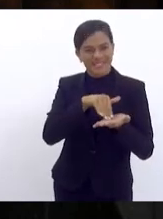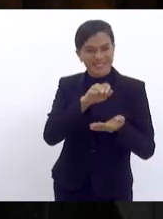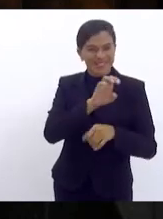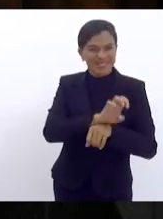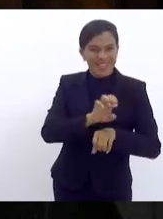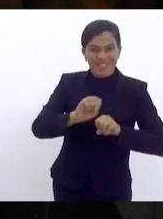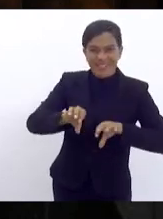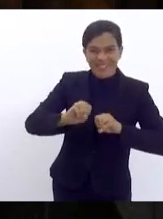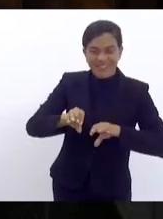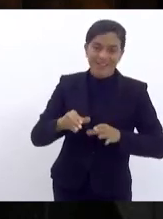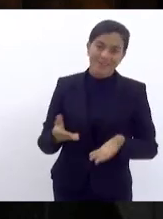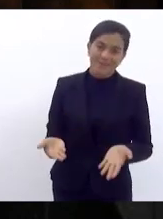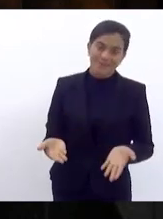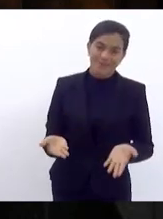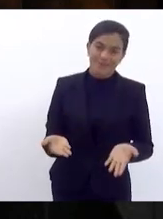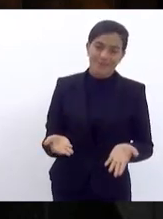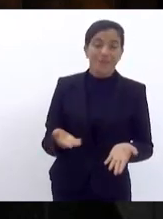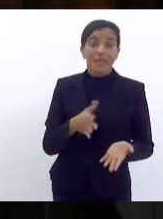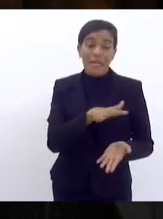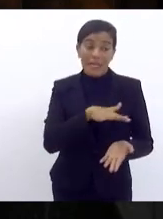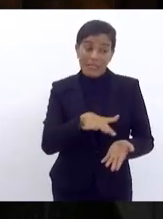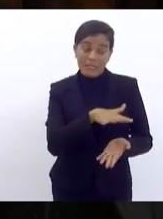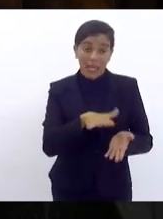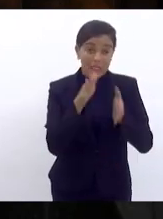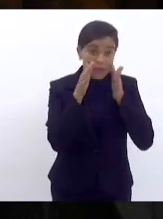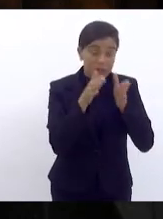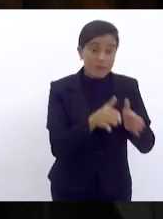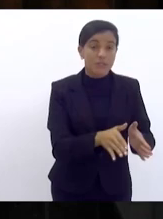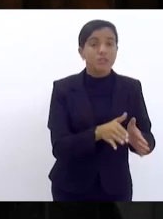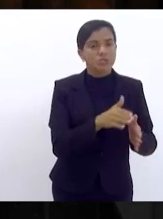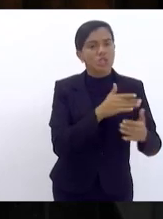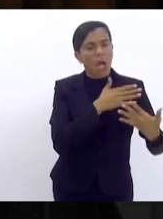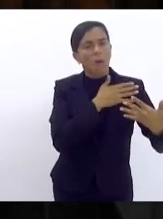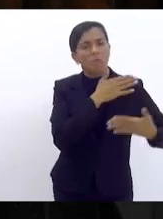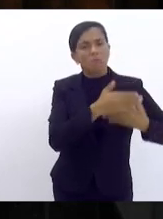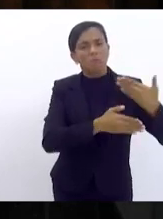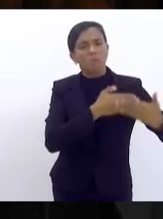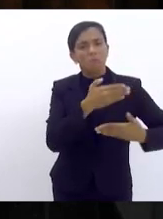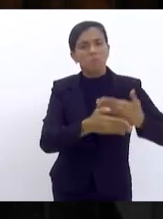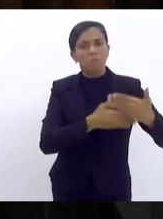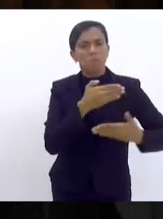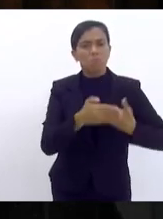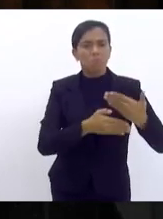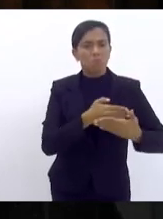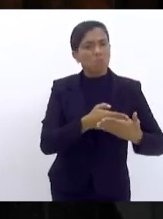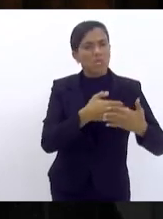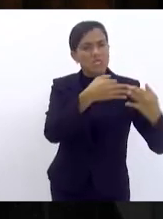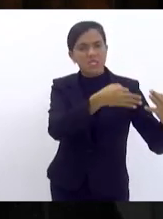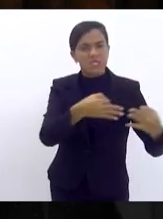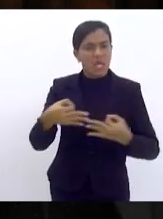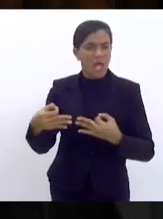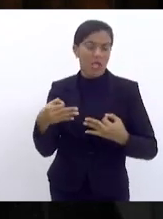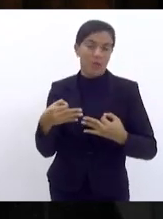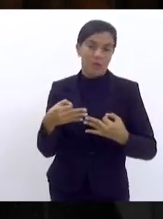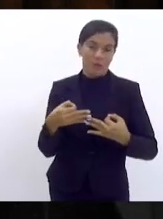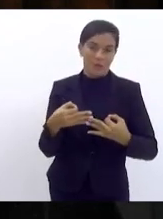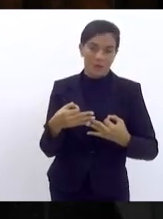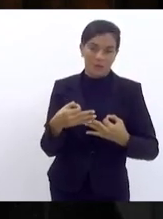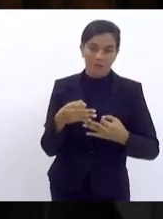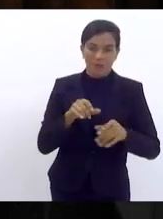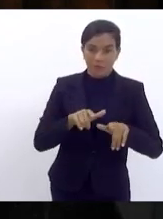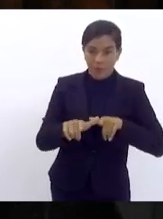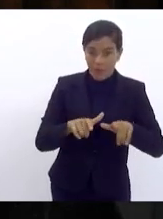Educação que nesse caso específico vem cumprindo o seu papel e eu sou prova viva disso. Venho há